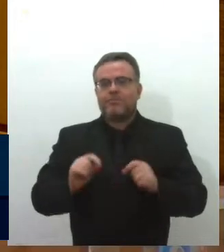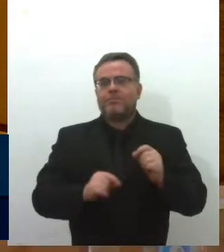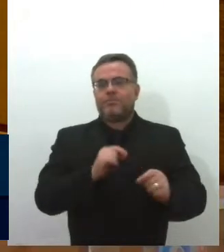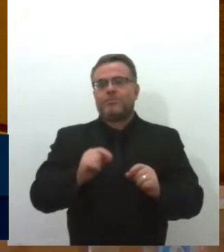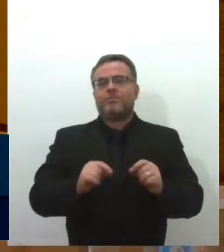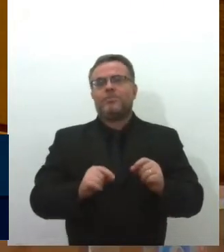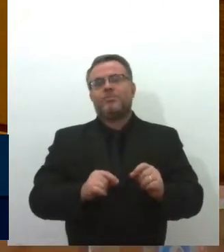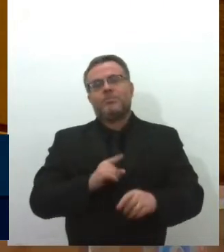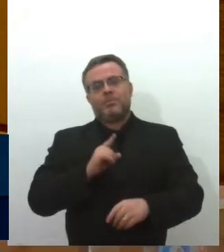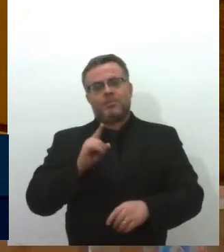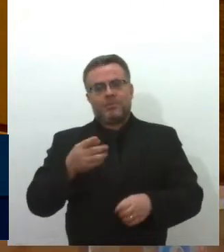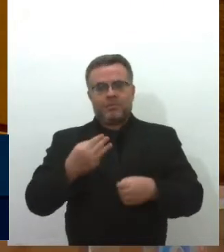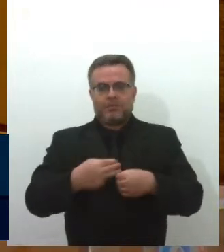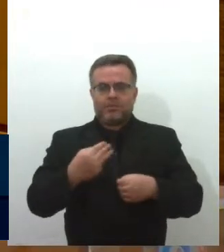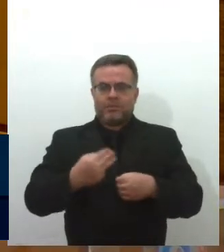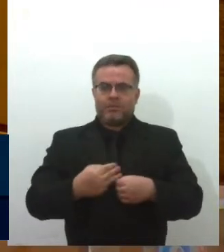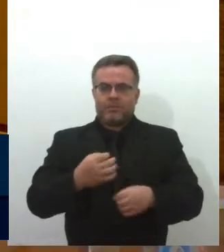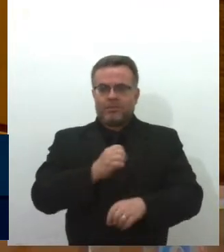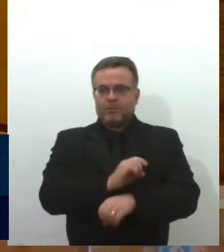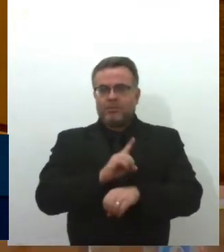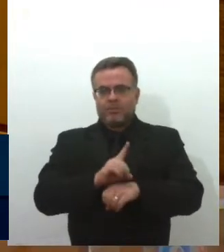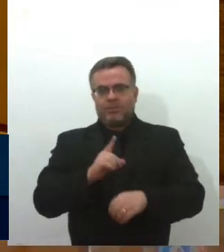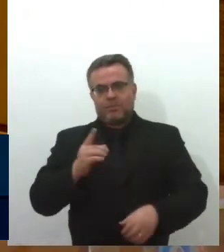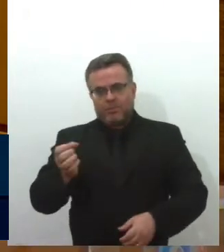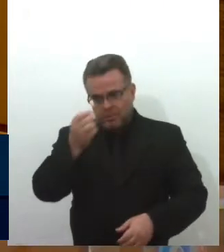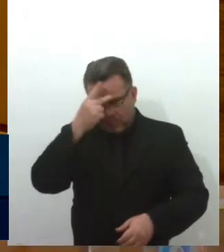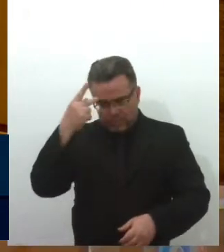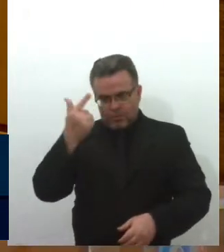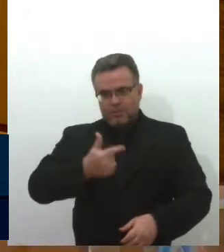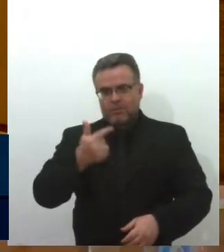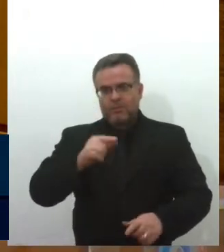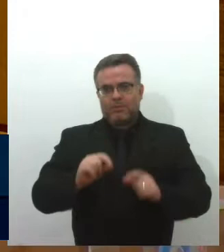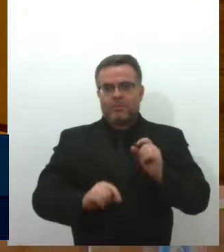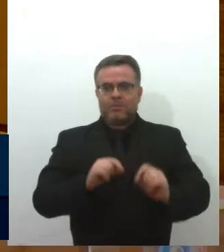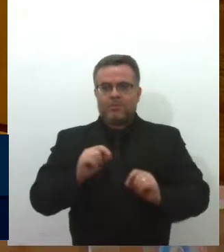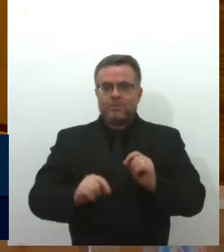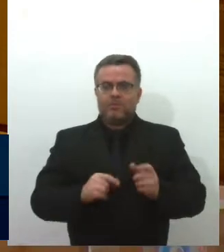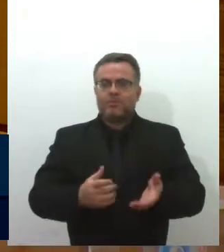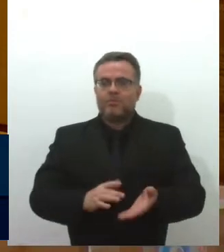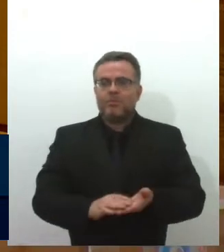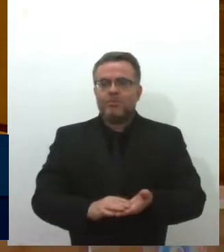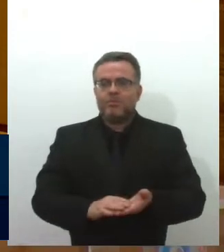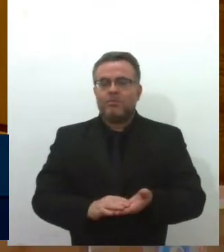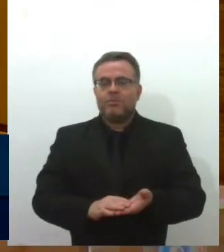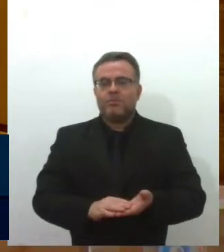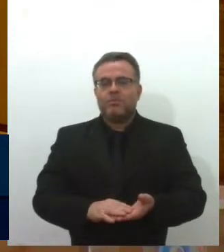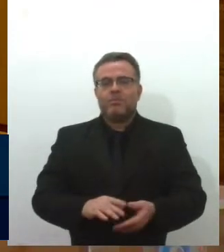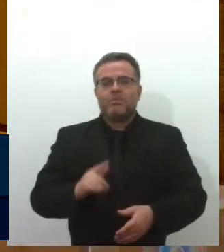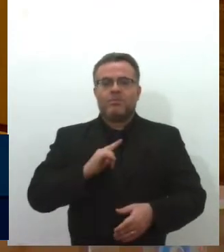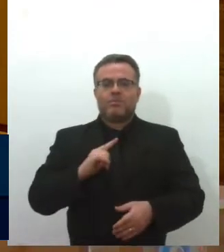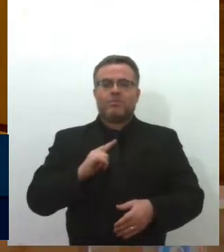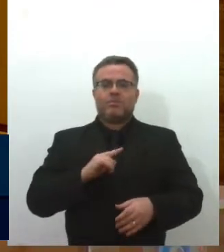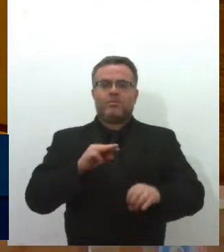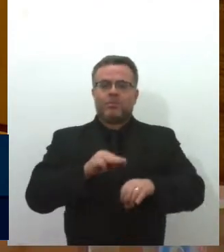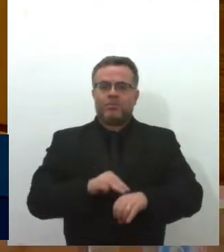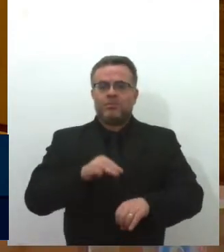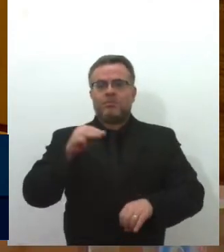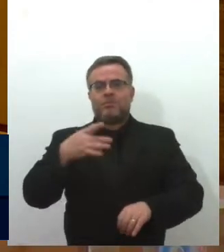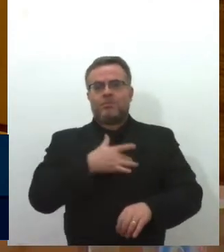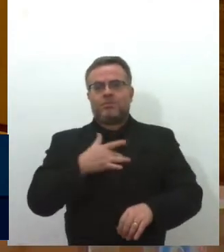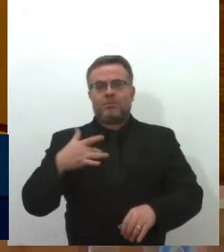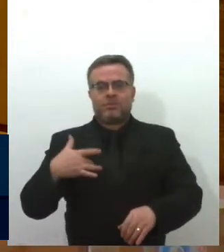Simão Dias, o vice-prefeito é, tem mestrado em saúde